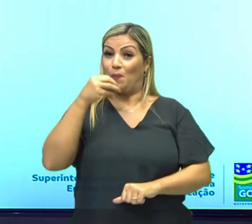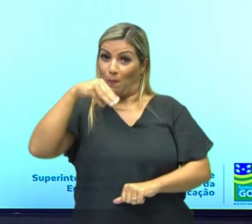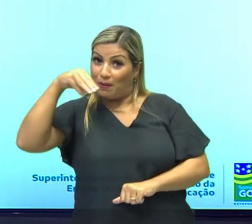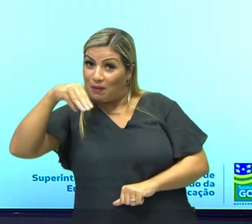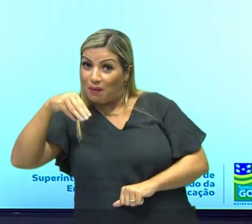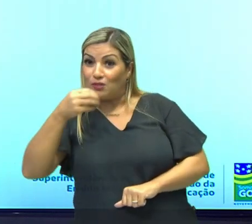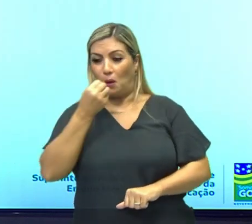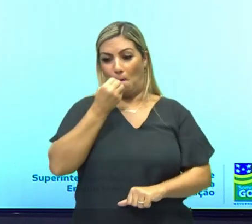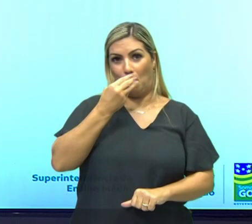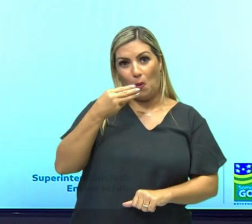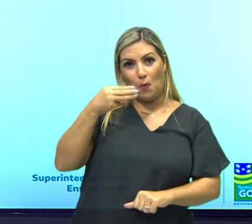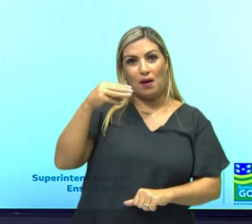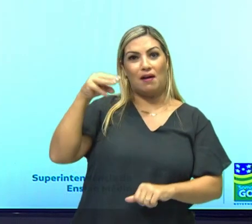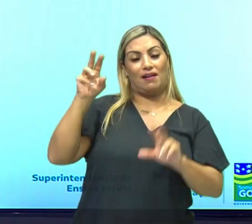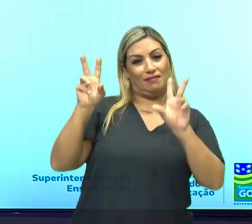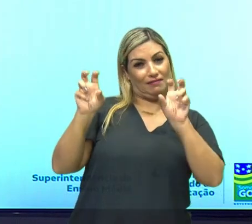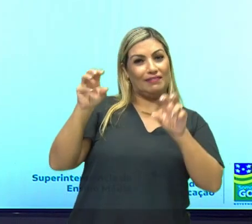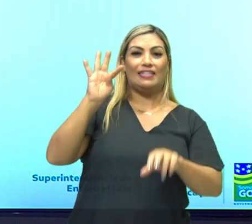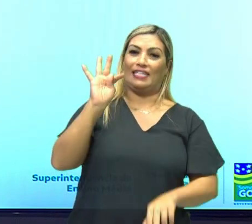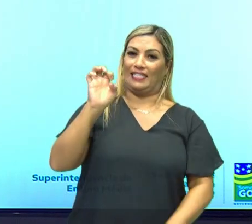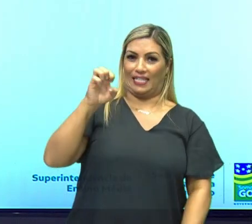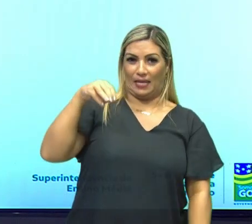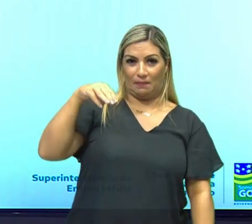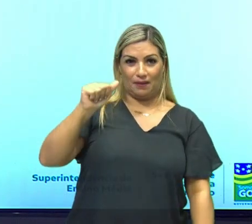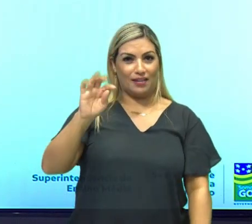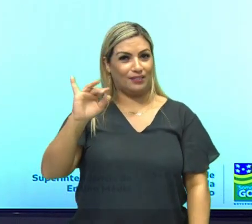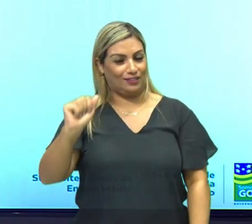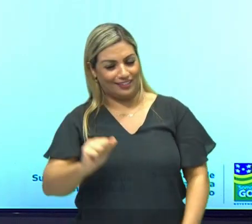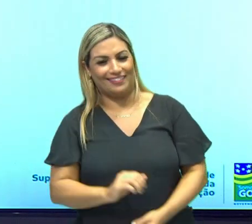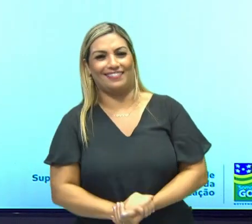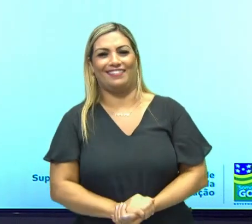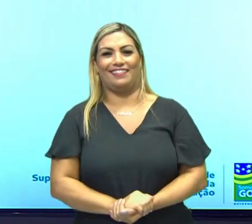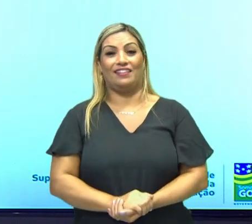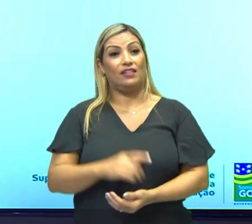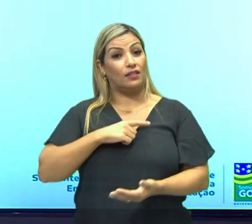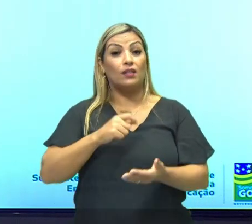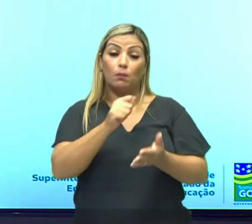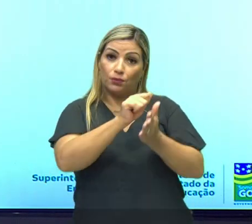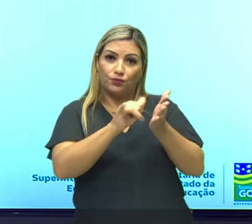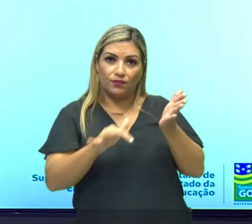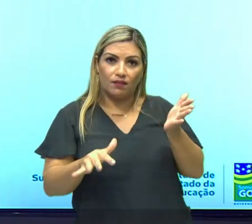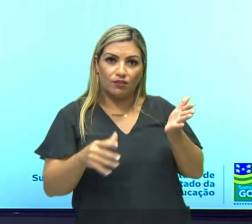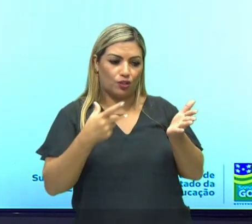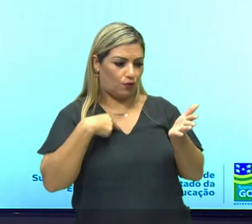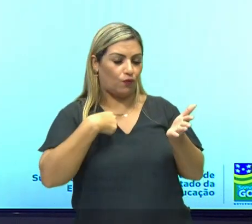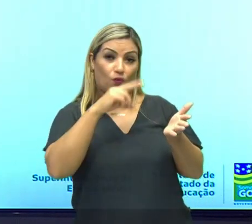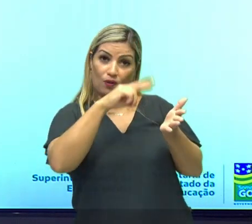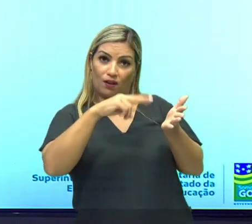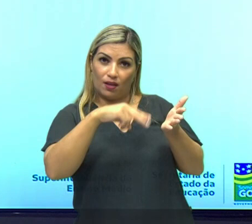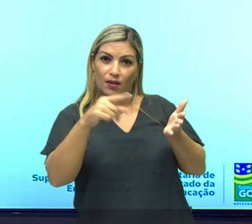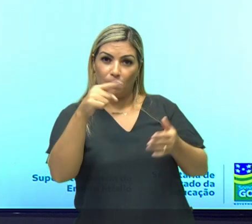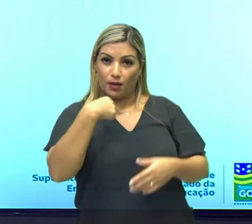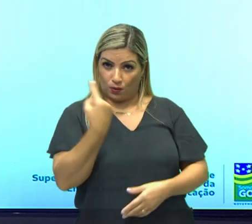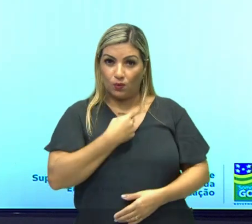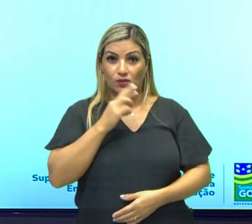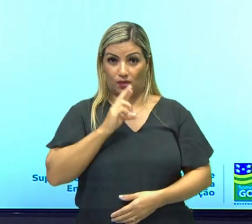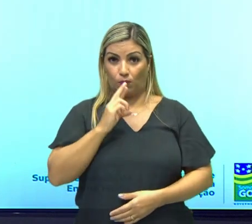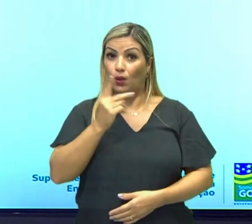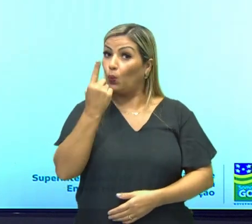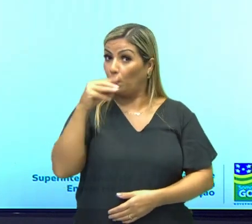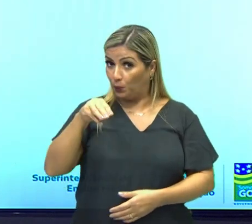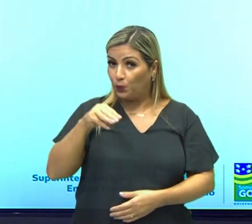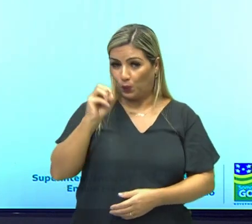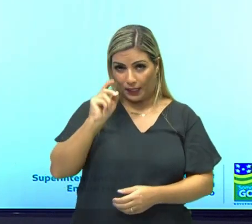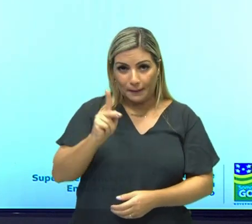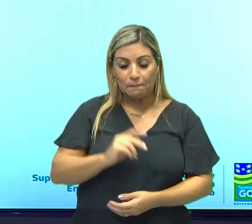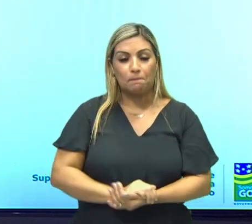temática, vamos lá? Aqui tem um exercício aqui, gostaria de lê-lo para vocês, para que a gente respondesse em um minutinho, tá bom?